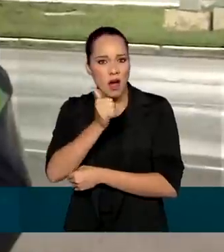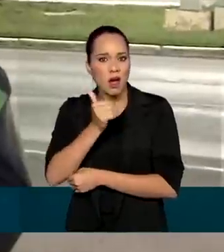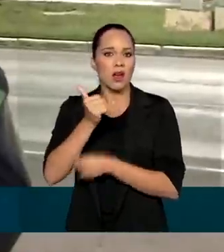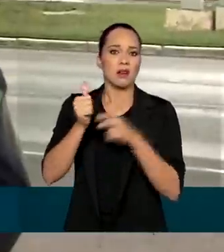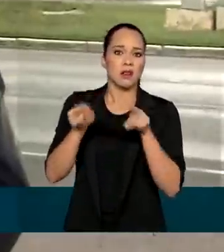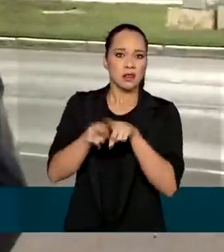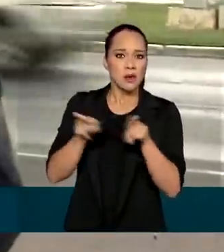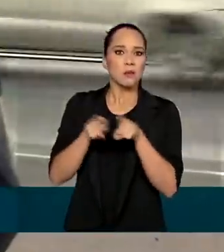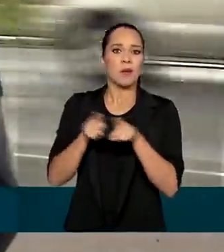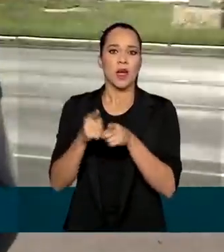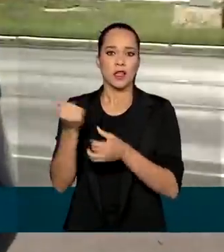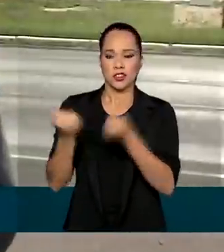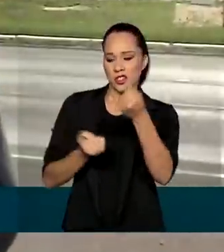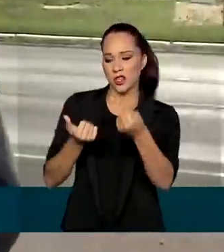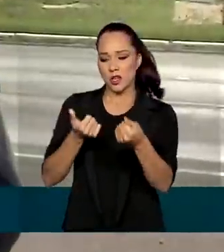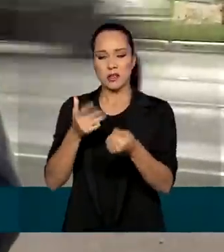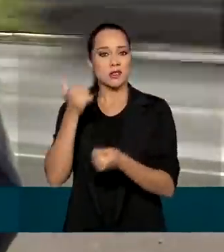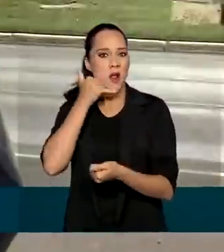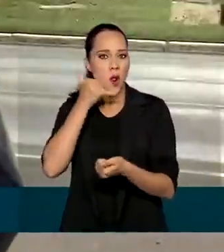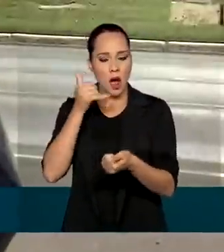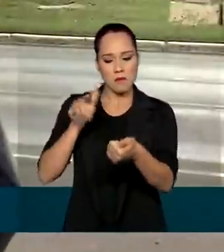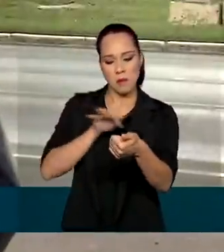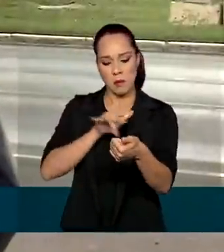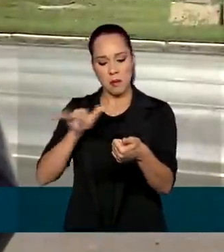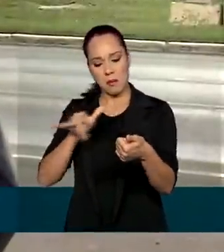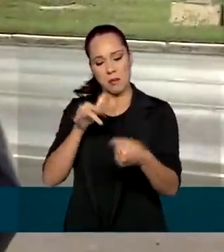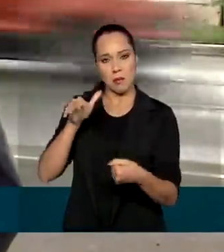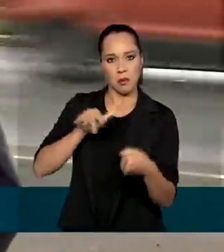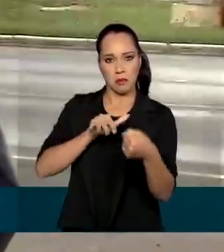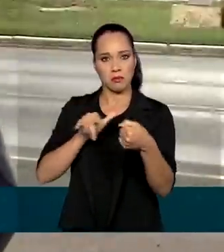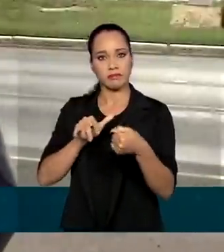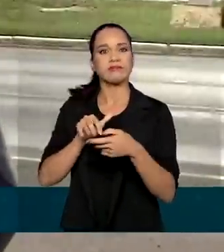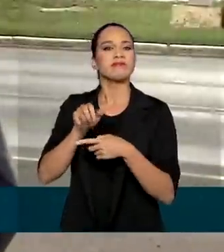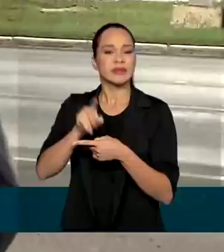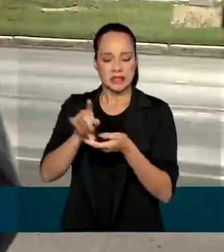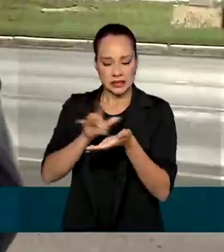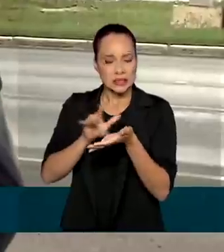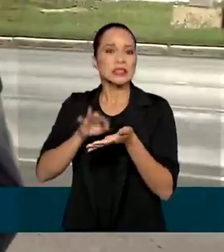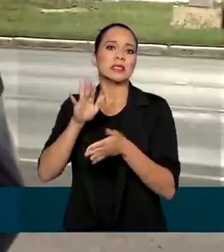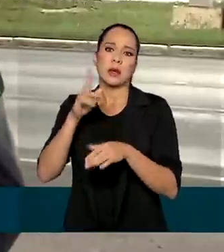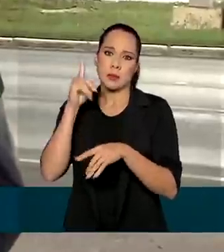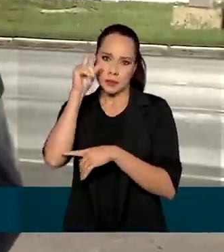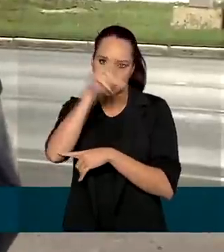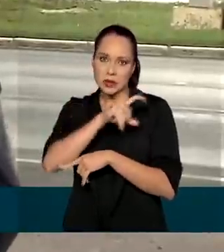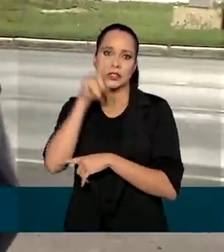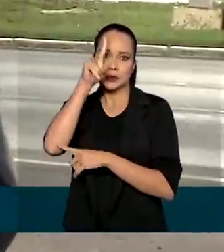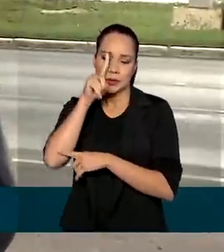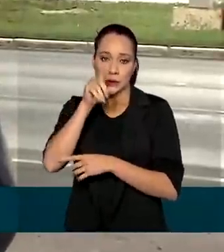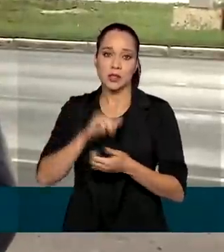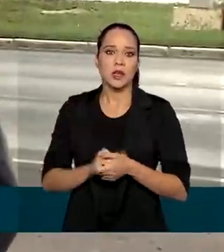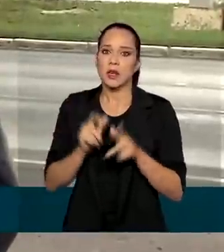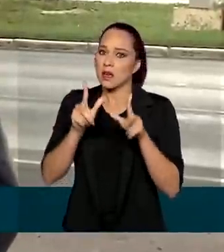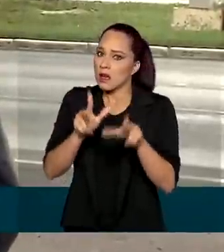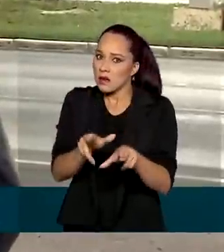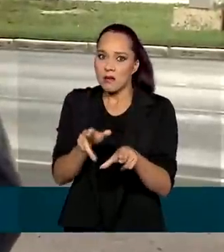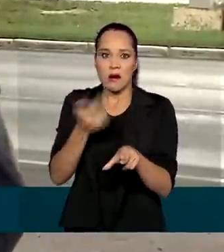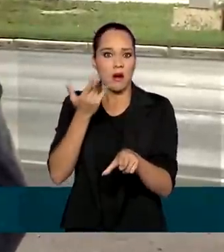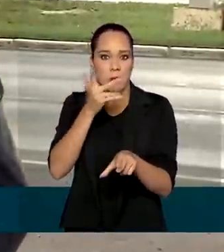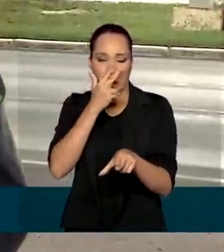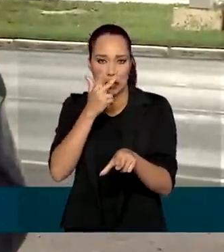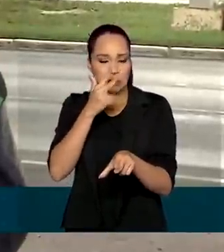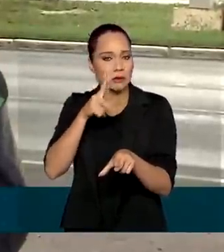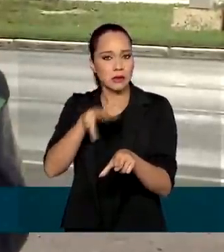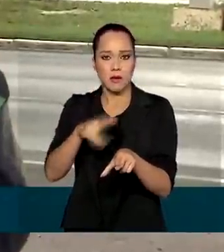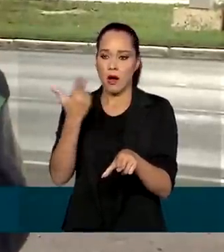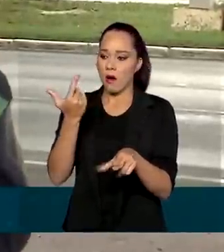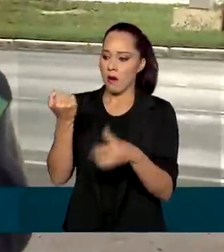também dirigir teclando, que é realmente um comportamento que tem acontecido com frequência e é semelhante a dirigir sob influência de álcool, porque o